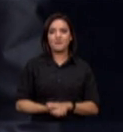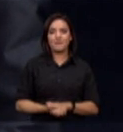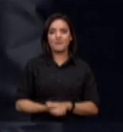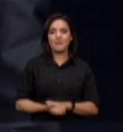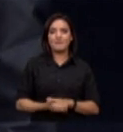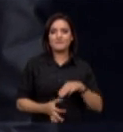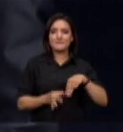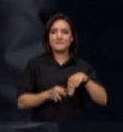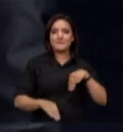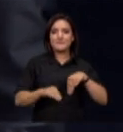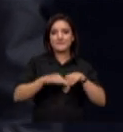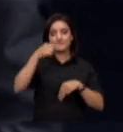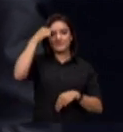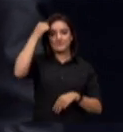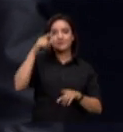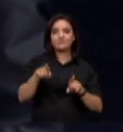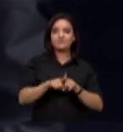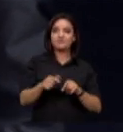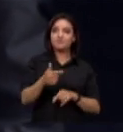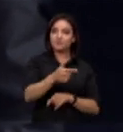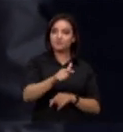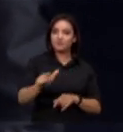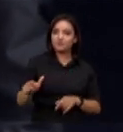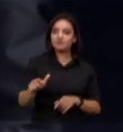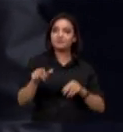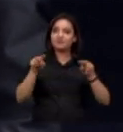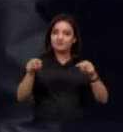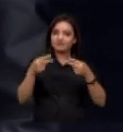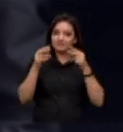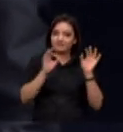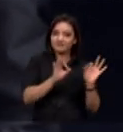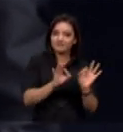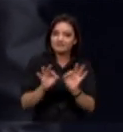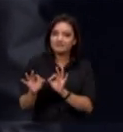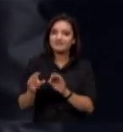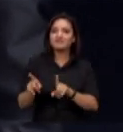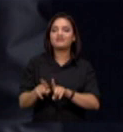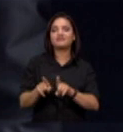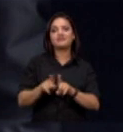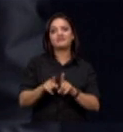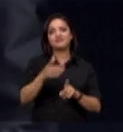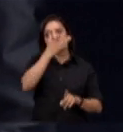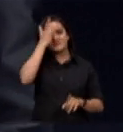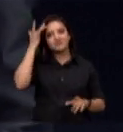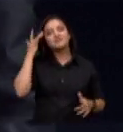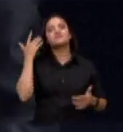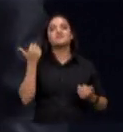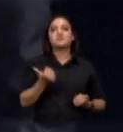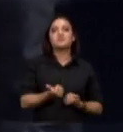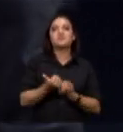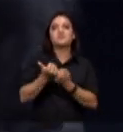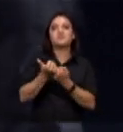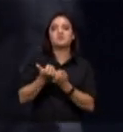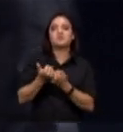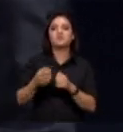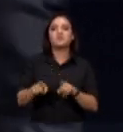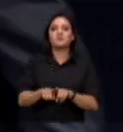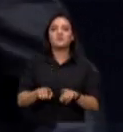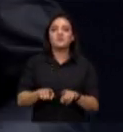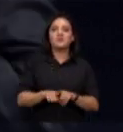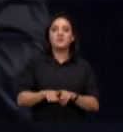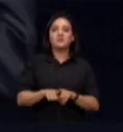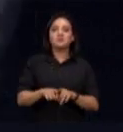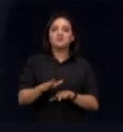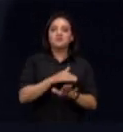Luiz Alberto Barroso e demais ministros que nos assistem, na assessoria também do ministro, STF, bem como as